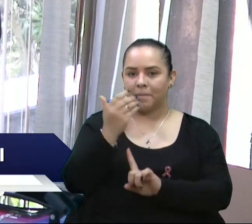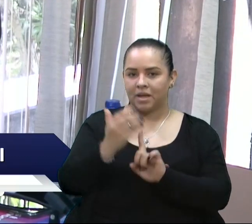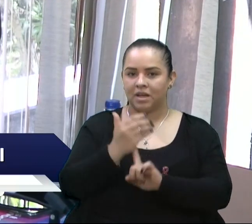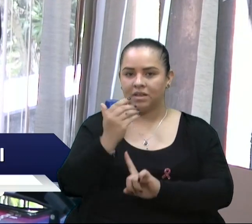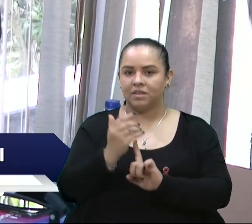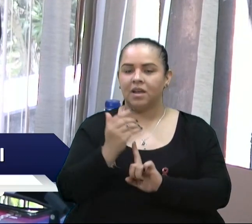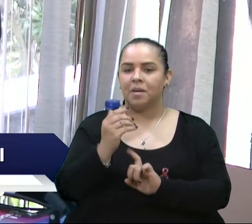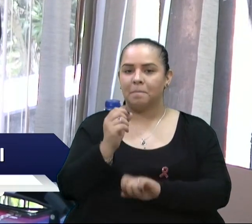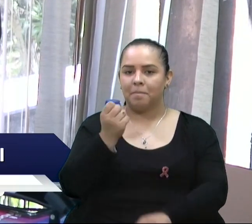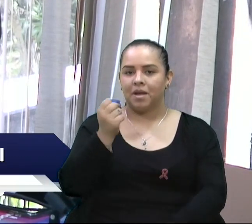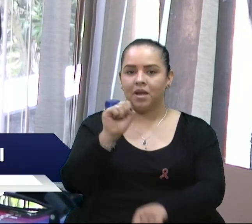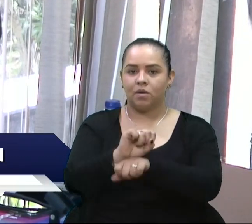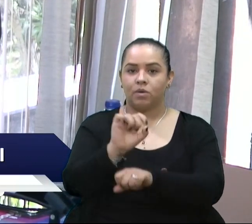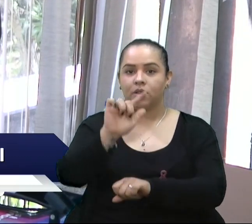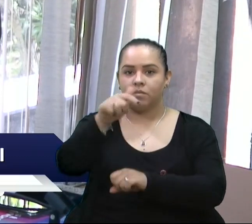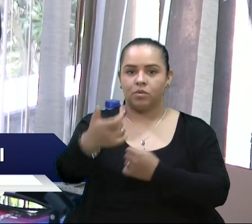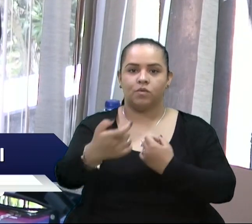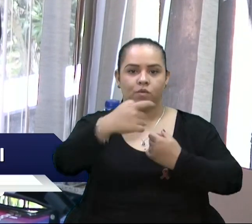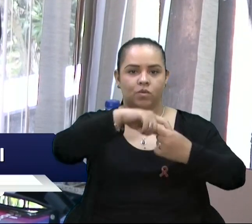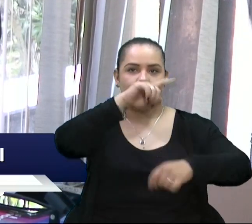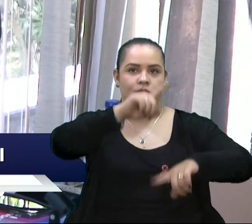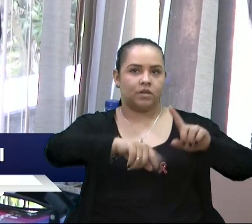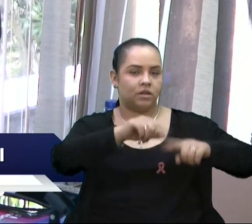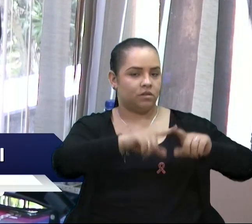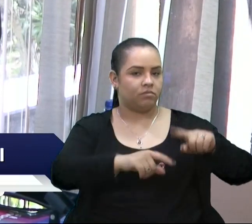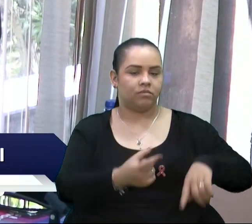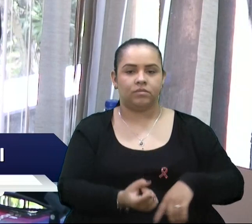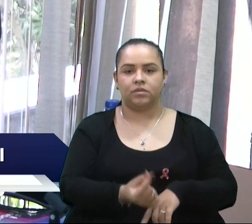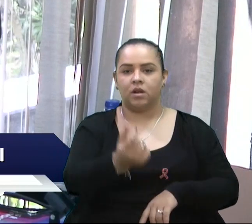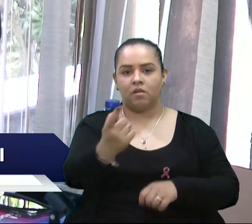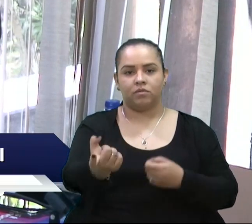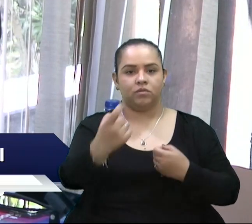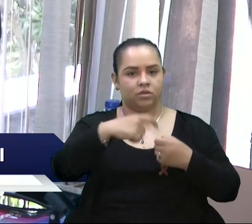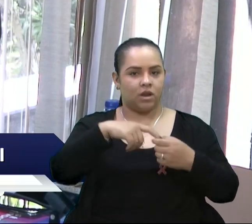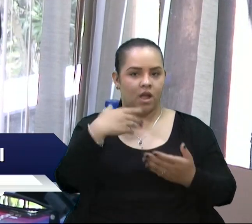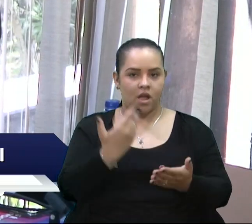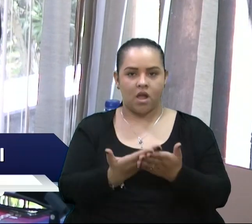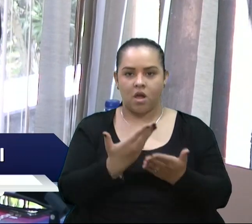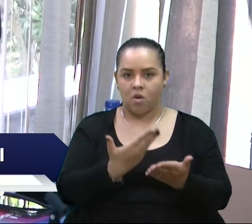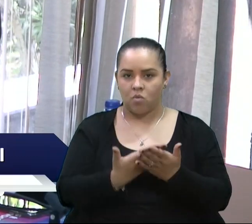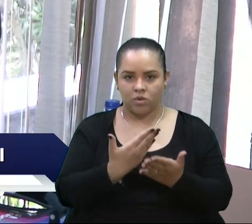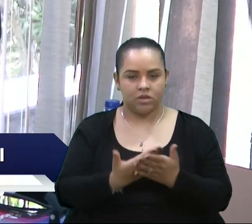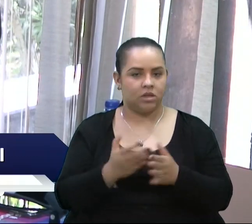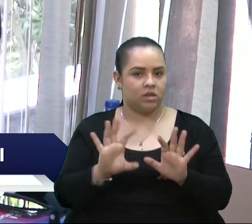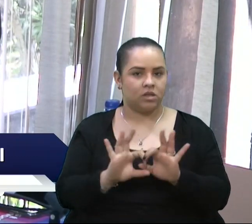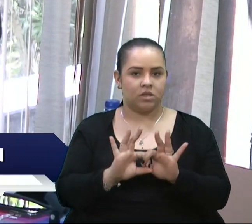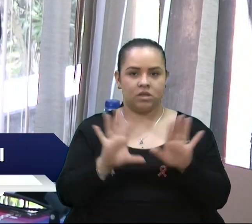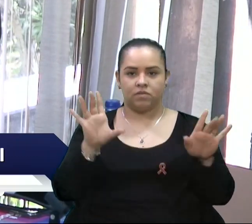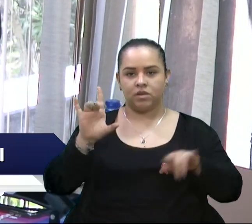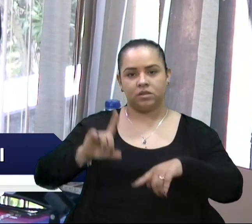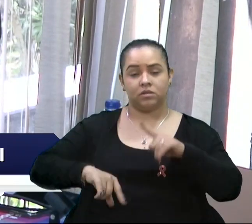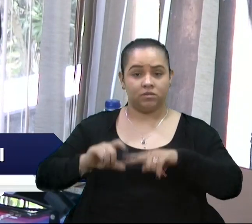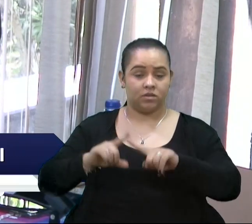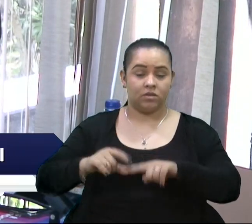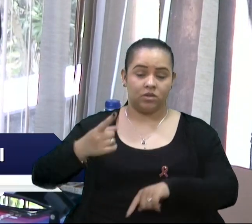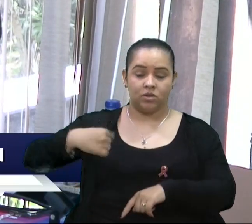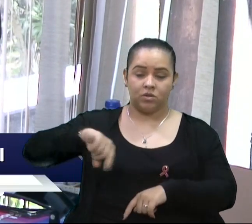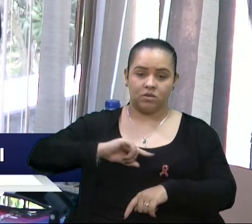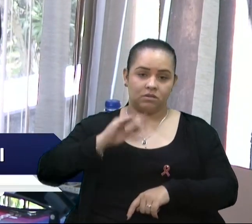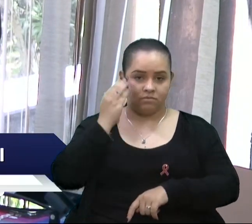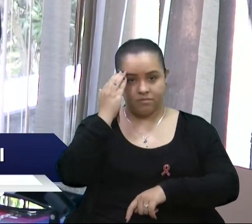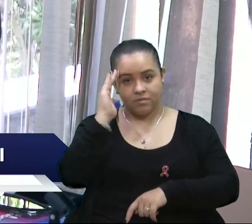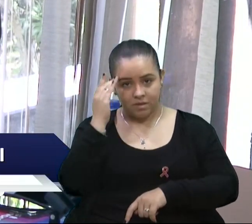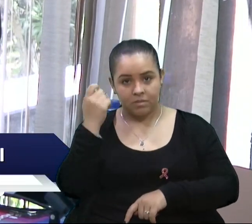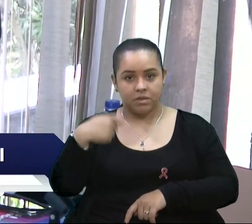automaticamente com a retomada das atividades econômicas, a volta das aulas, a liberação das atividades, que no nosso entendimento